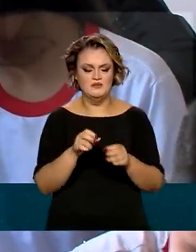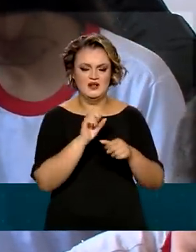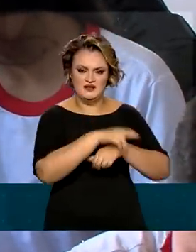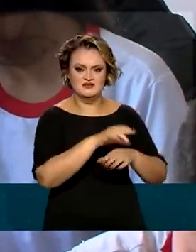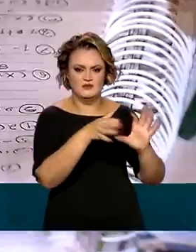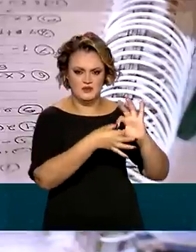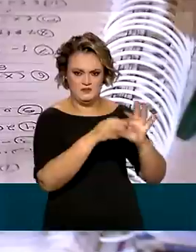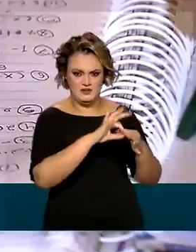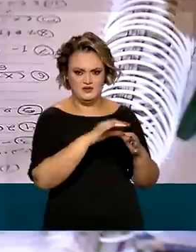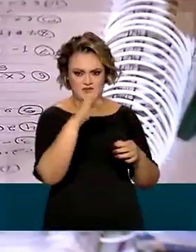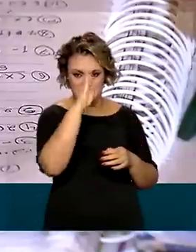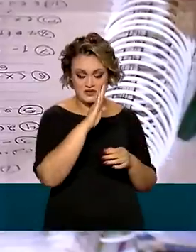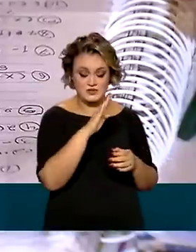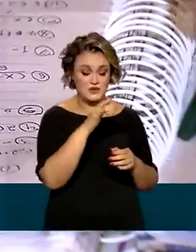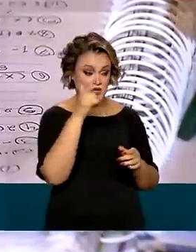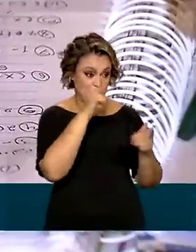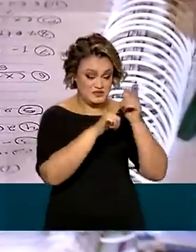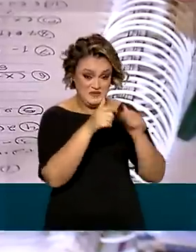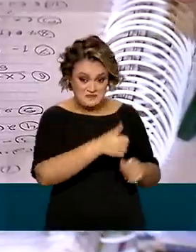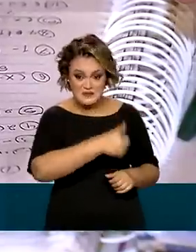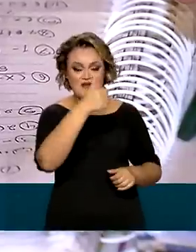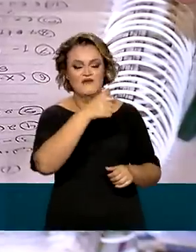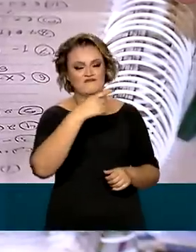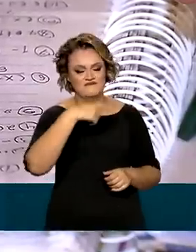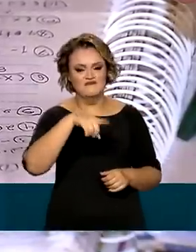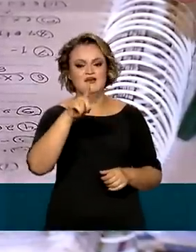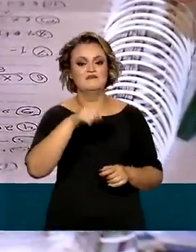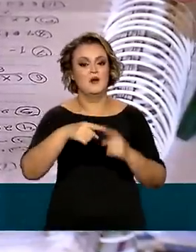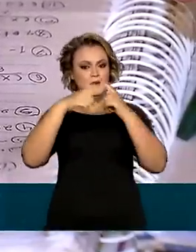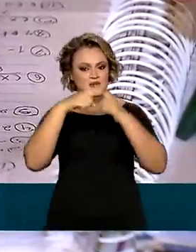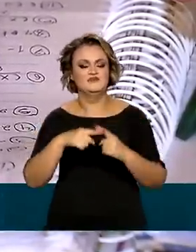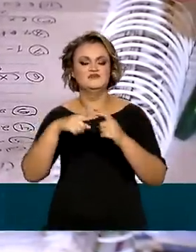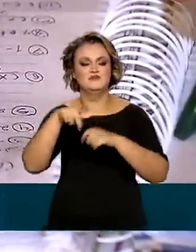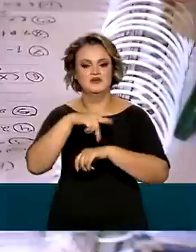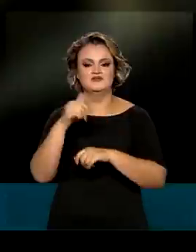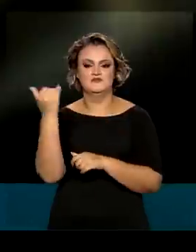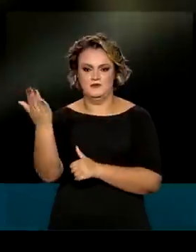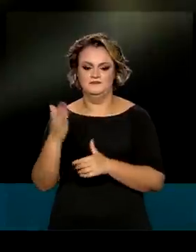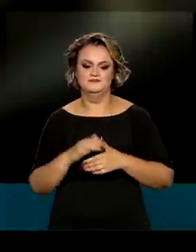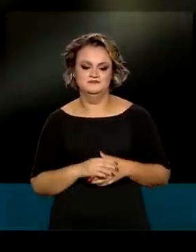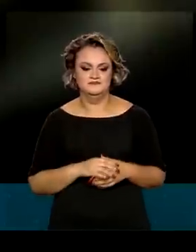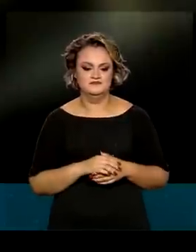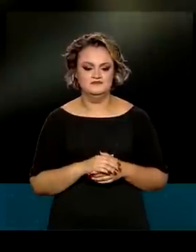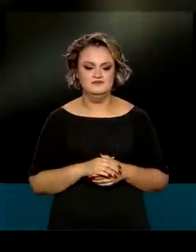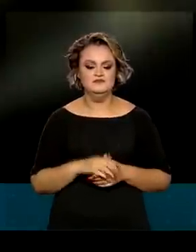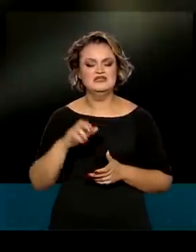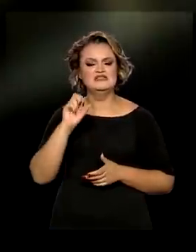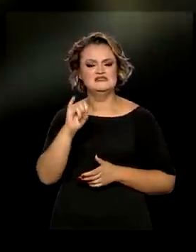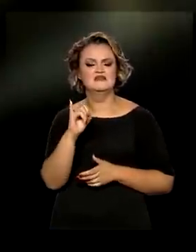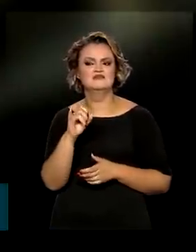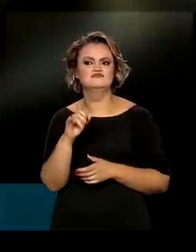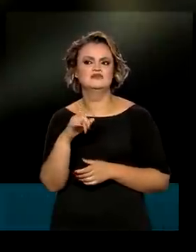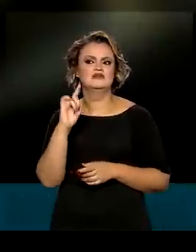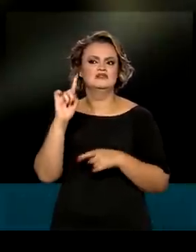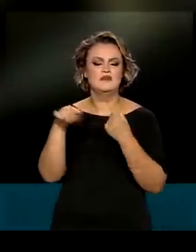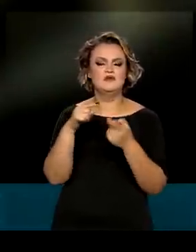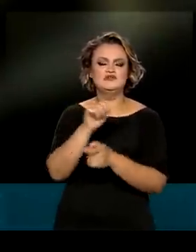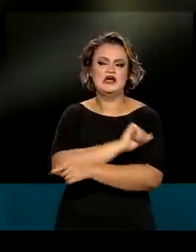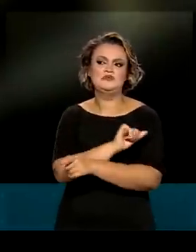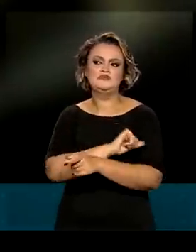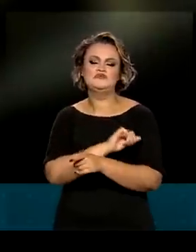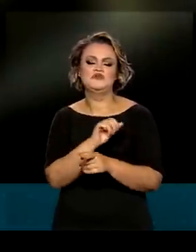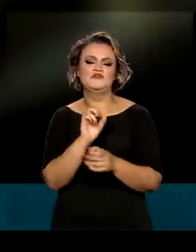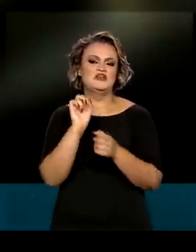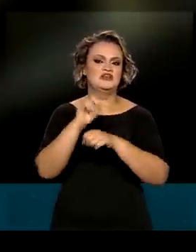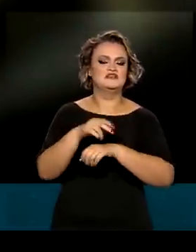de Matemática e os primeiros colocados vão para a competição no exterior. São estudantes que vão ser depois pesquisadores, que